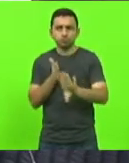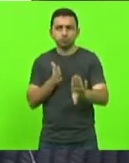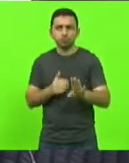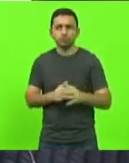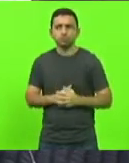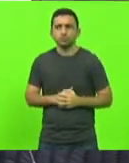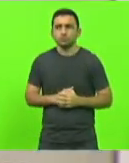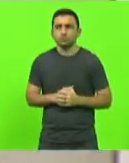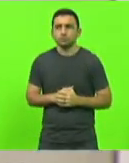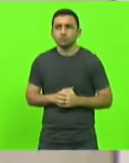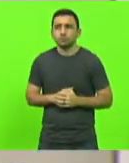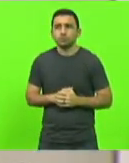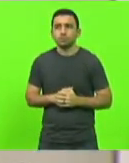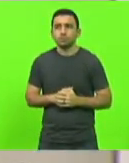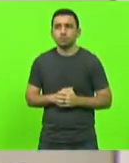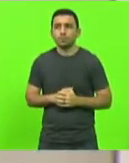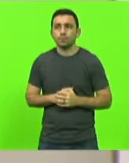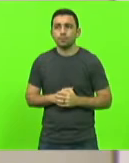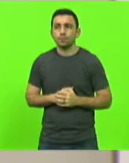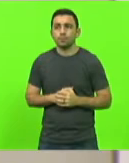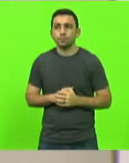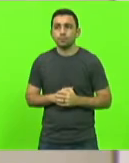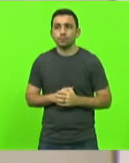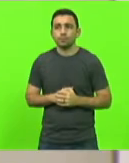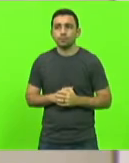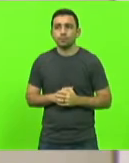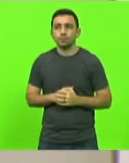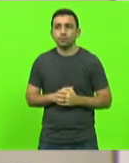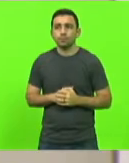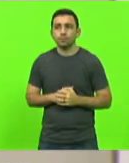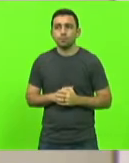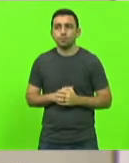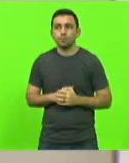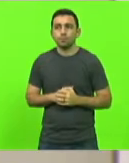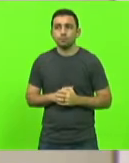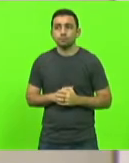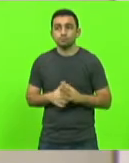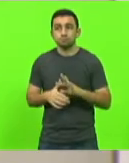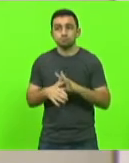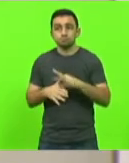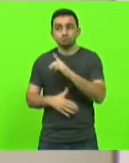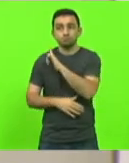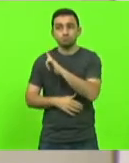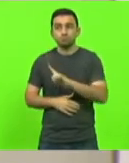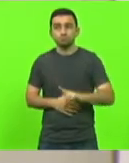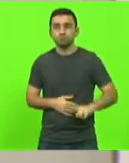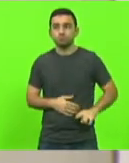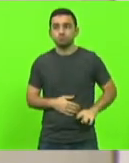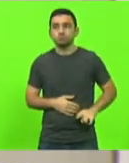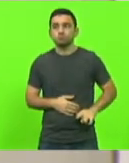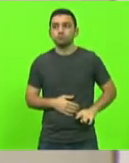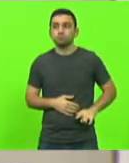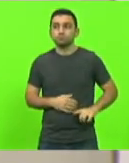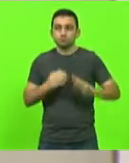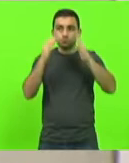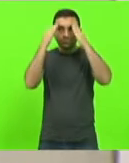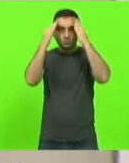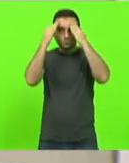presidente. Nove do mais. Presidente. Sim, com a palavra o líder de governo. Deputado José Milton Schaefer.